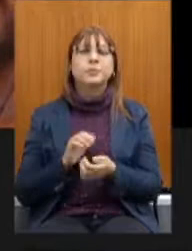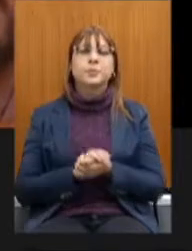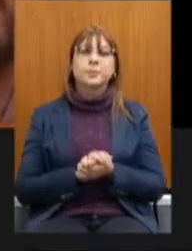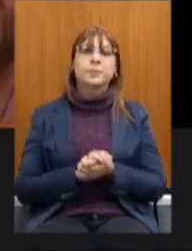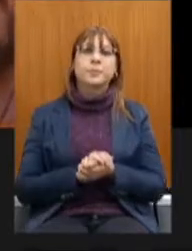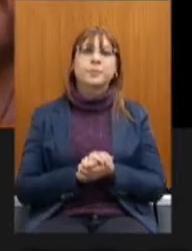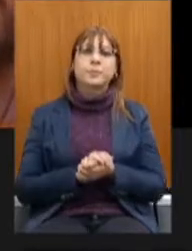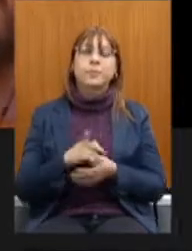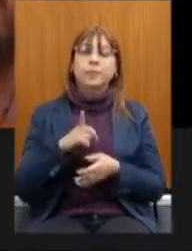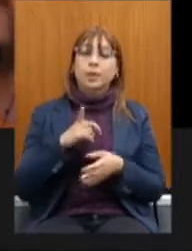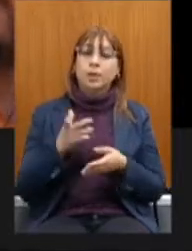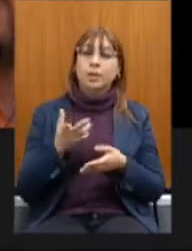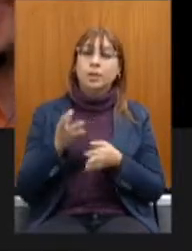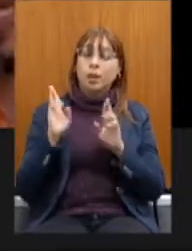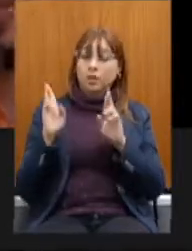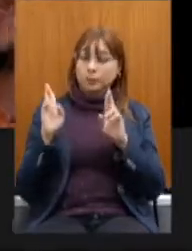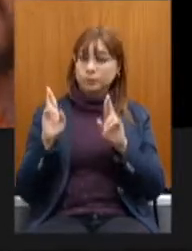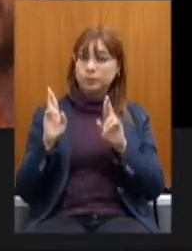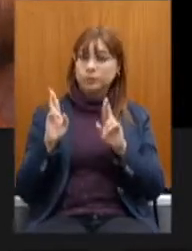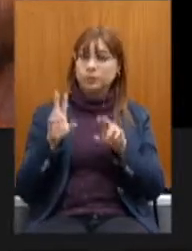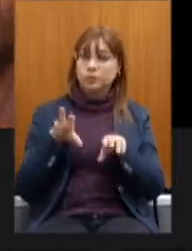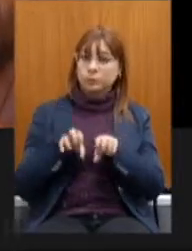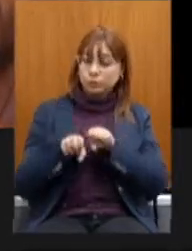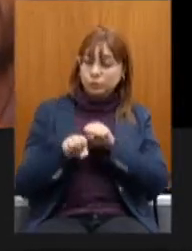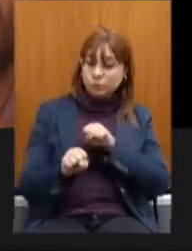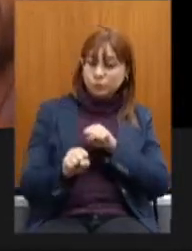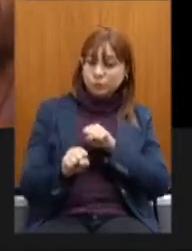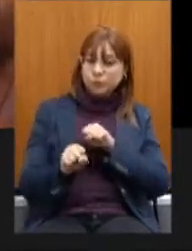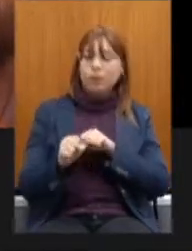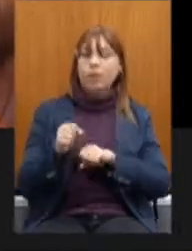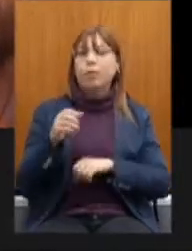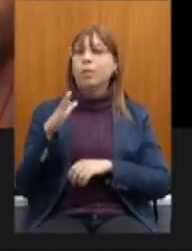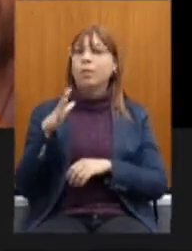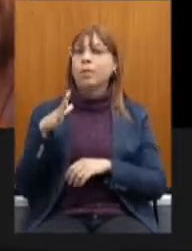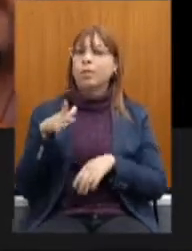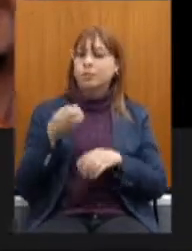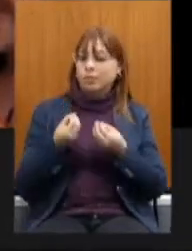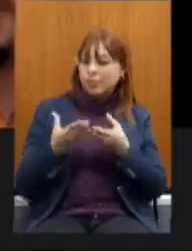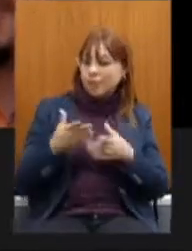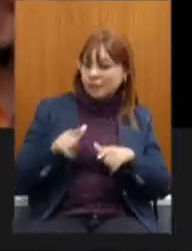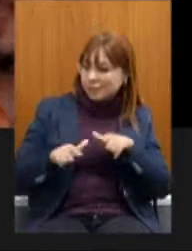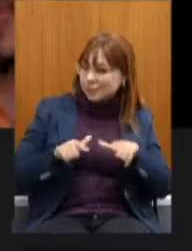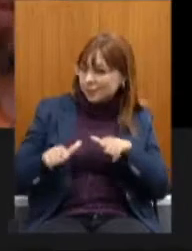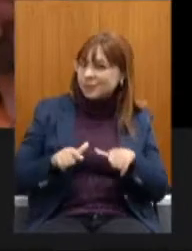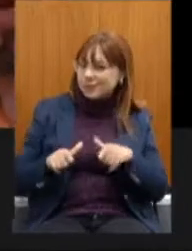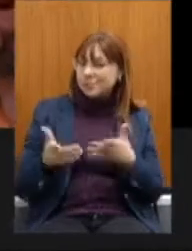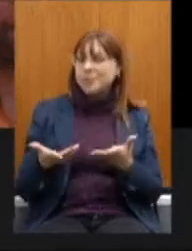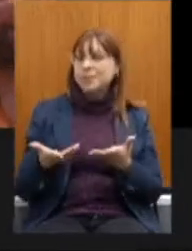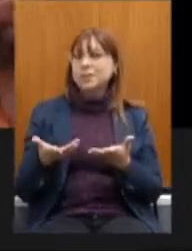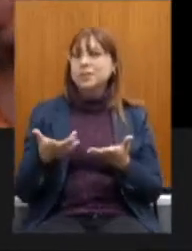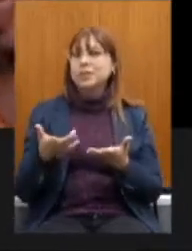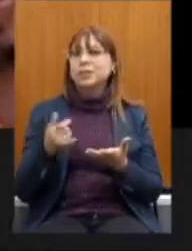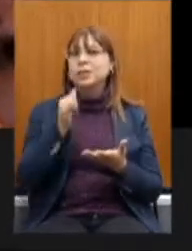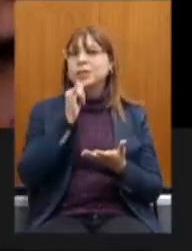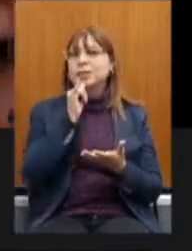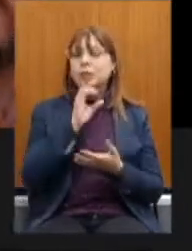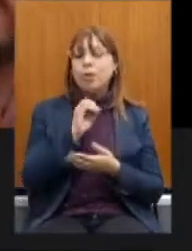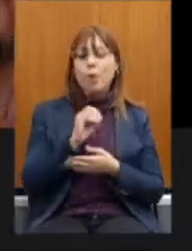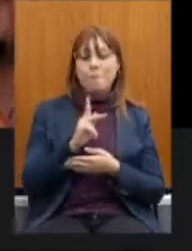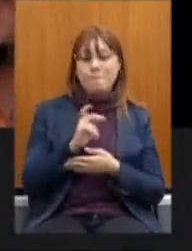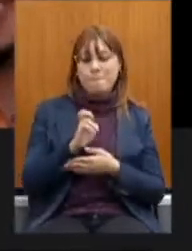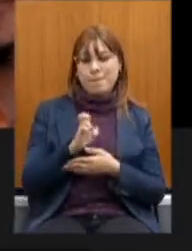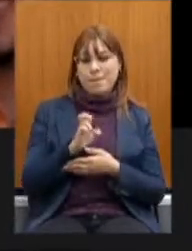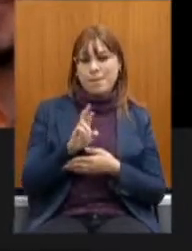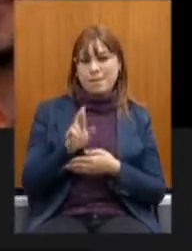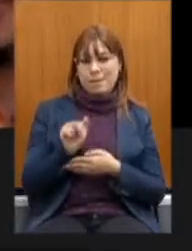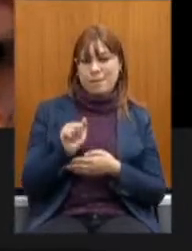uma importância na formação de empregos diretos e indiretos que a cultura promove. Por exemplo, uma obra entrega